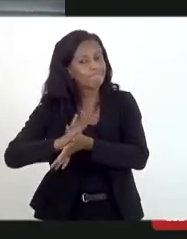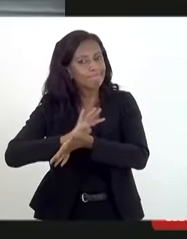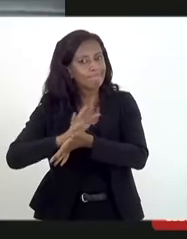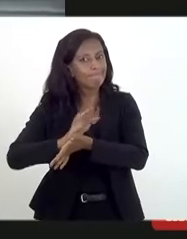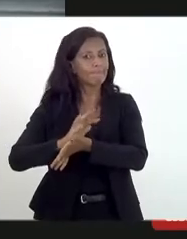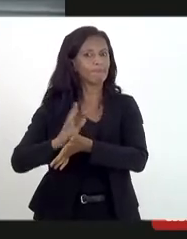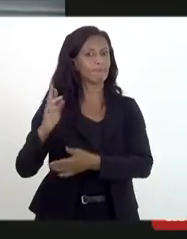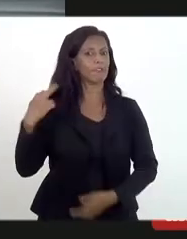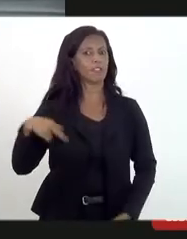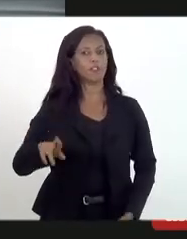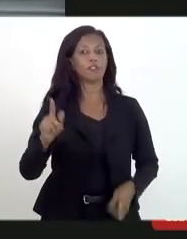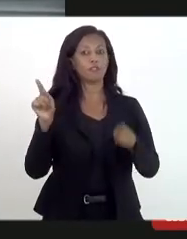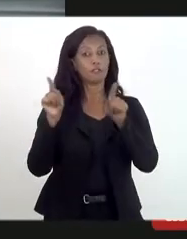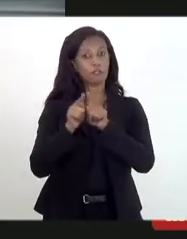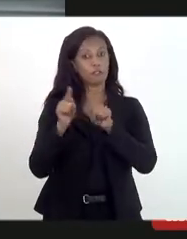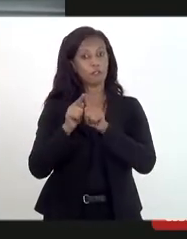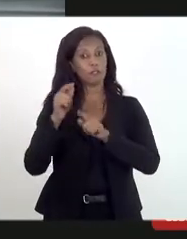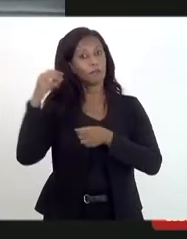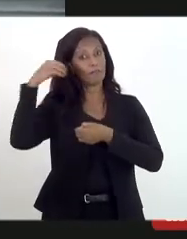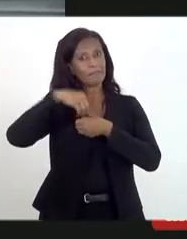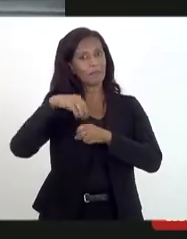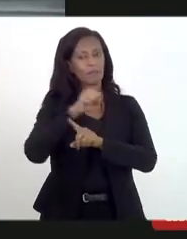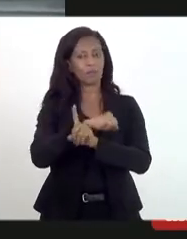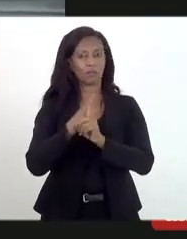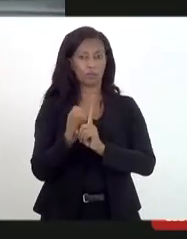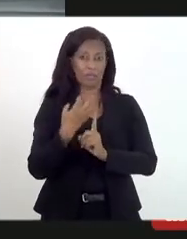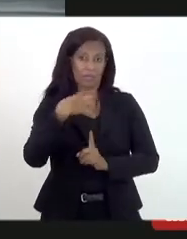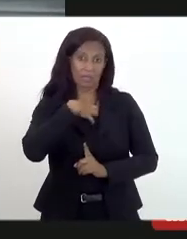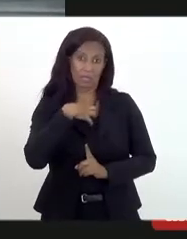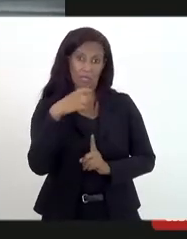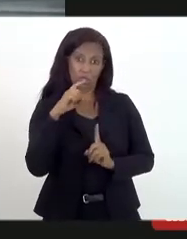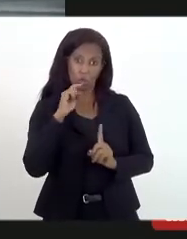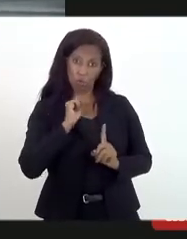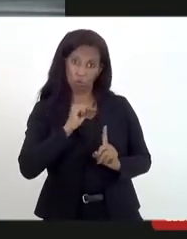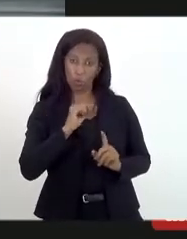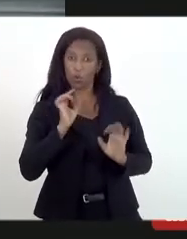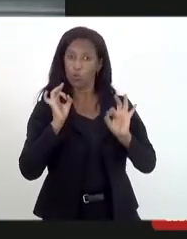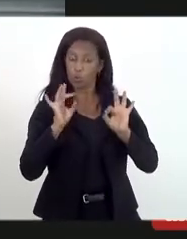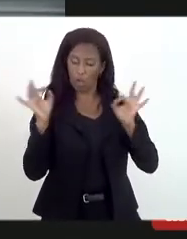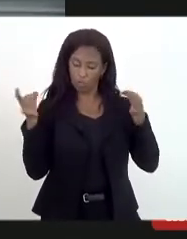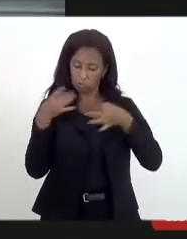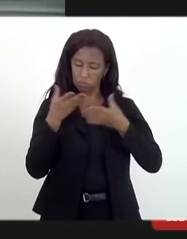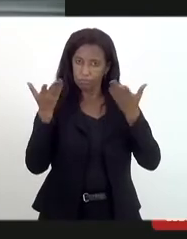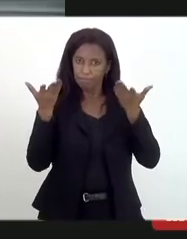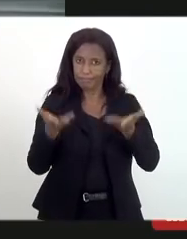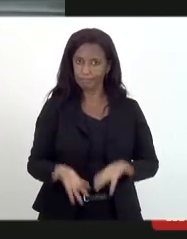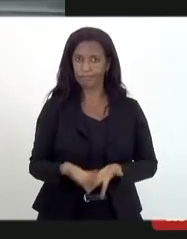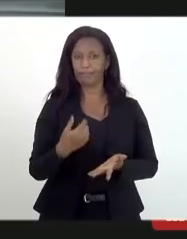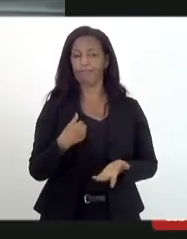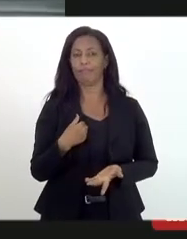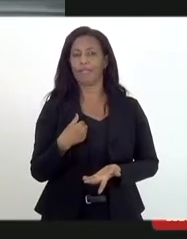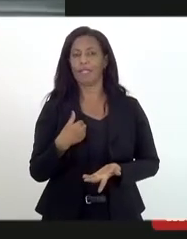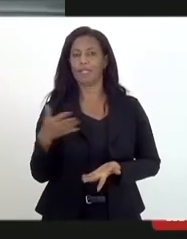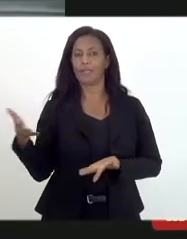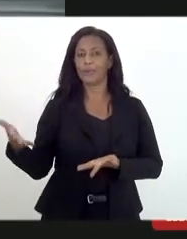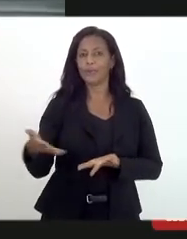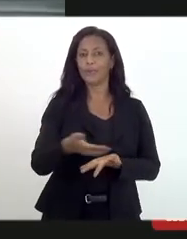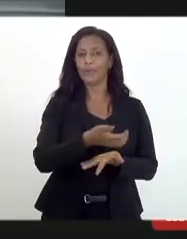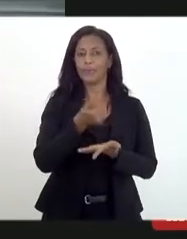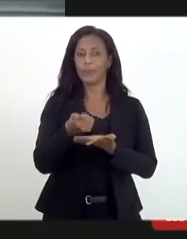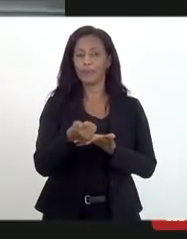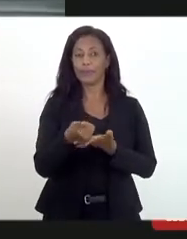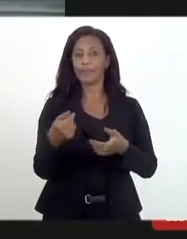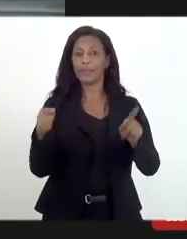algo concreto na nossa sociedade. Então, nesse sentido, só deixar aqui esse resgate e